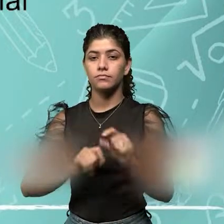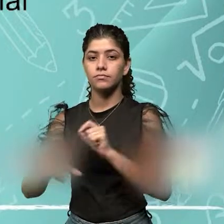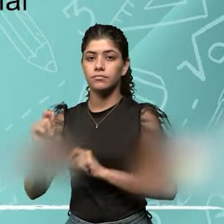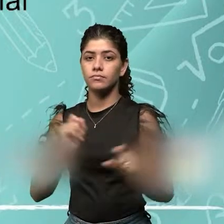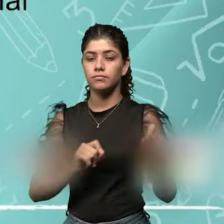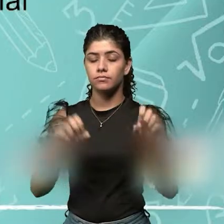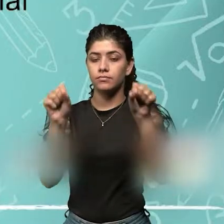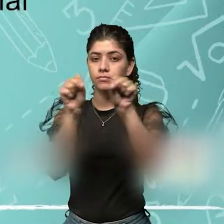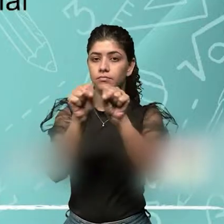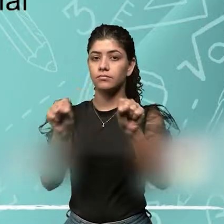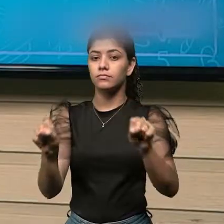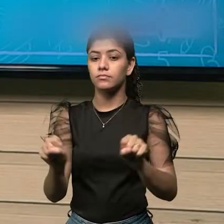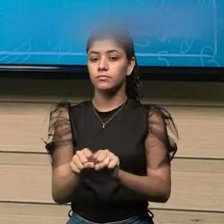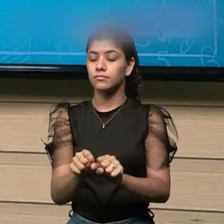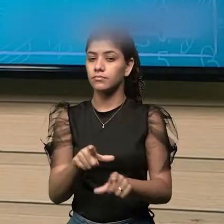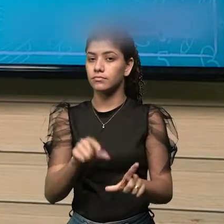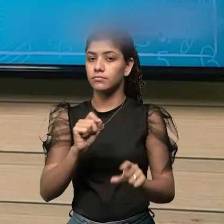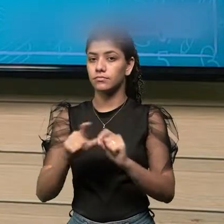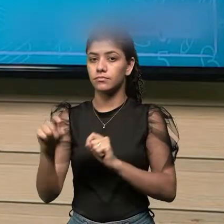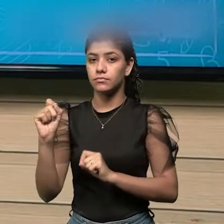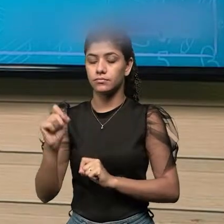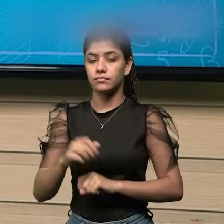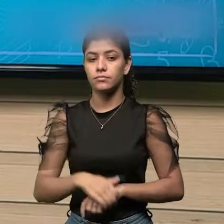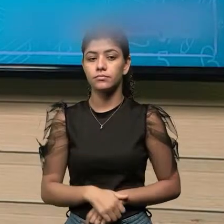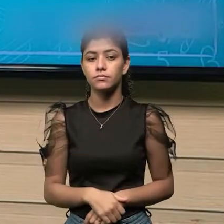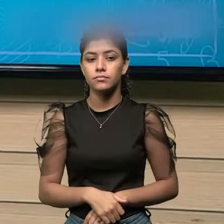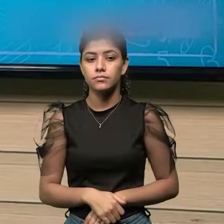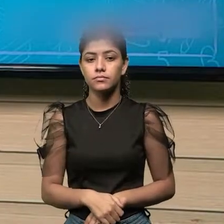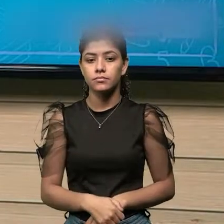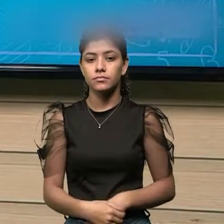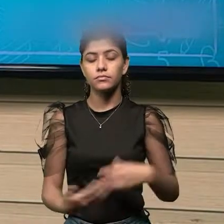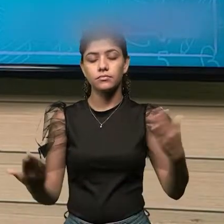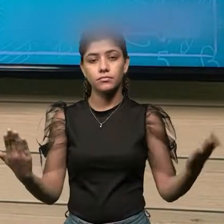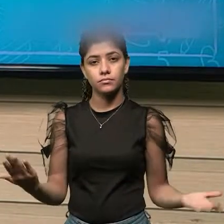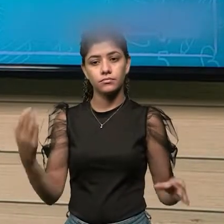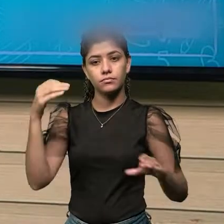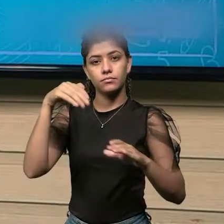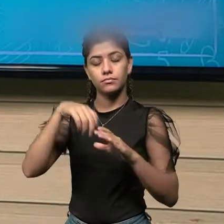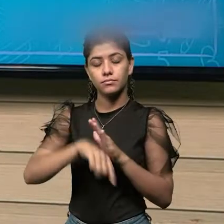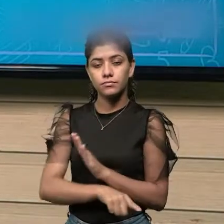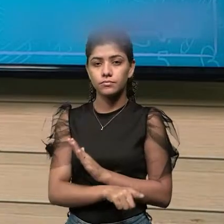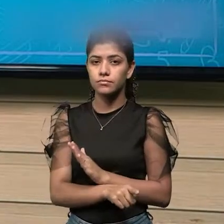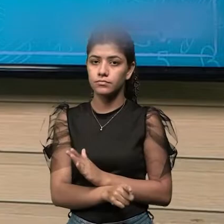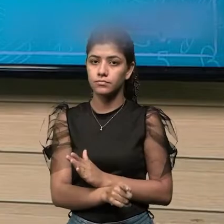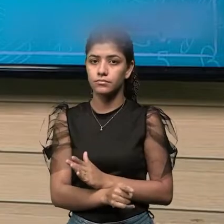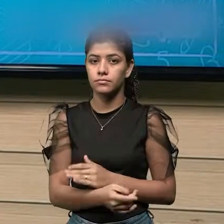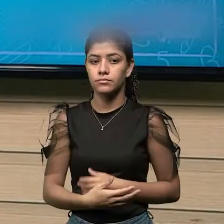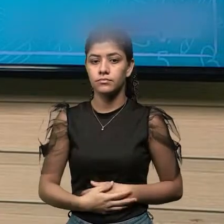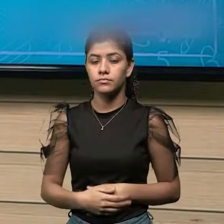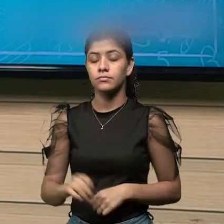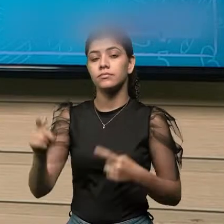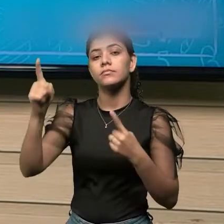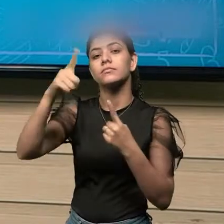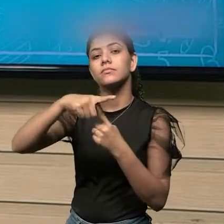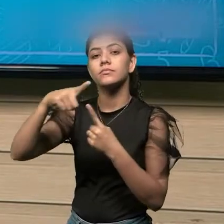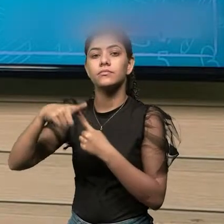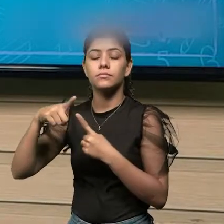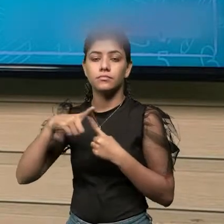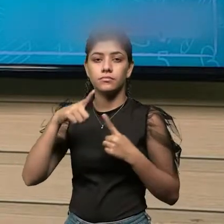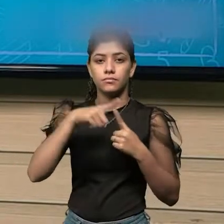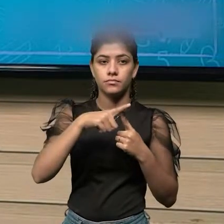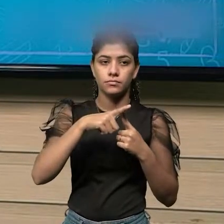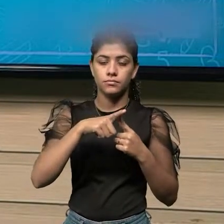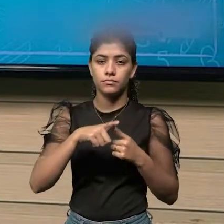de medidas. Nós vamos nos aprofundar um pouco mais dos tipos de medidas,